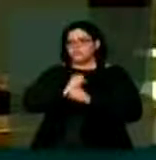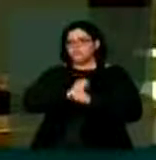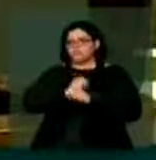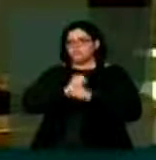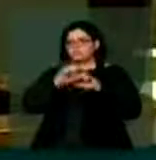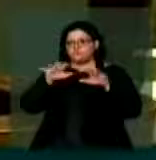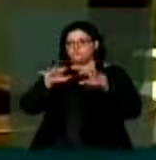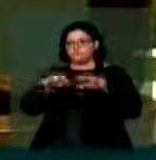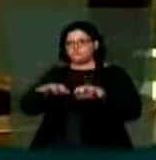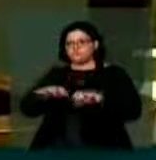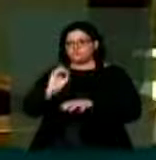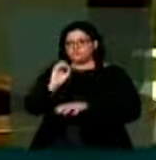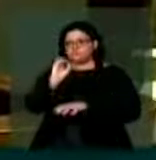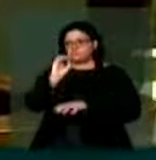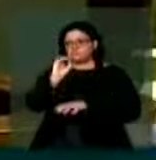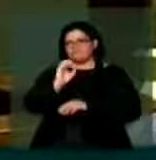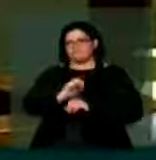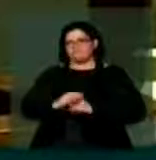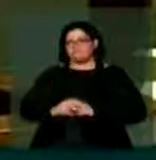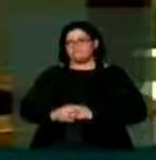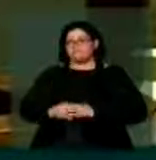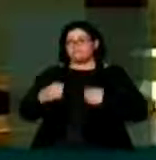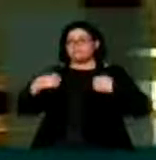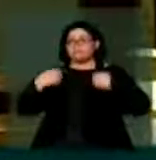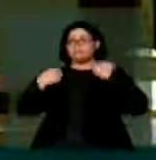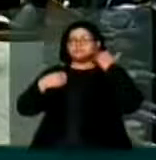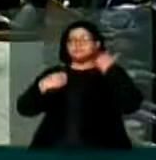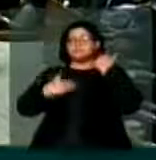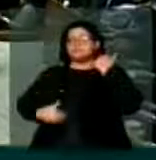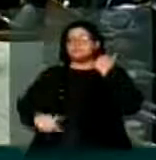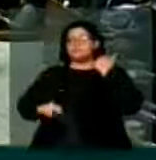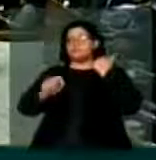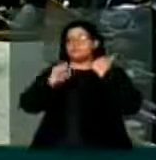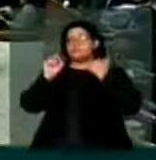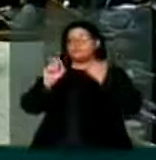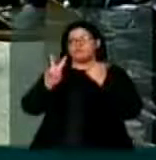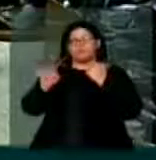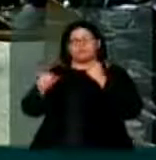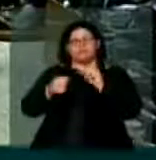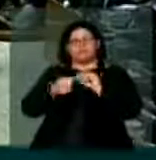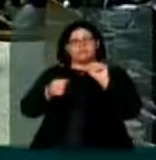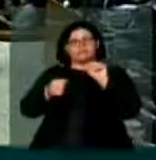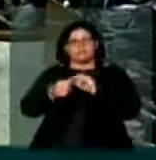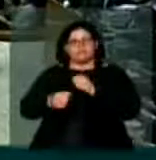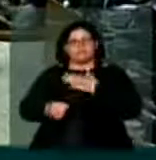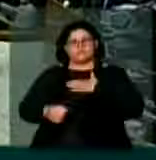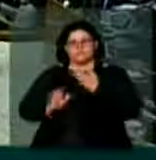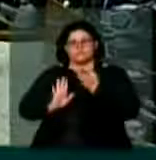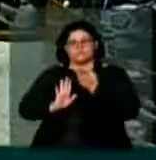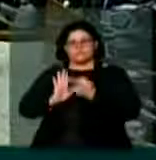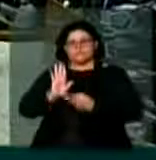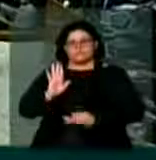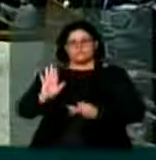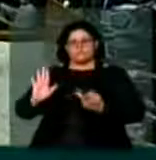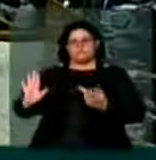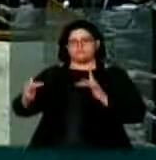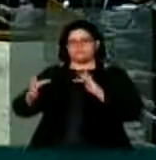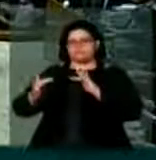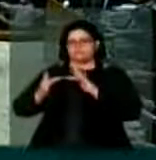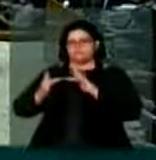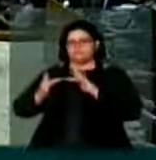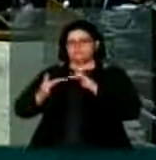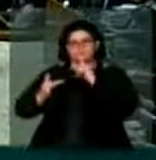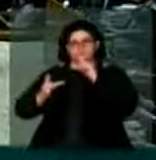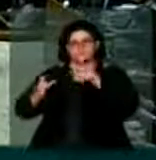chover e a gente tem que ver, por parte do governo, o que é que a gente pode fazer. E o meu projeto de interligar o Rio